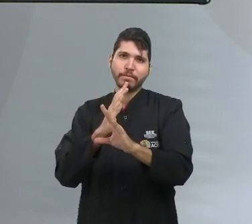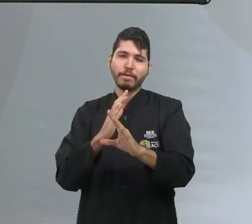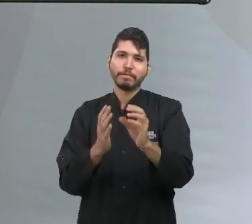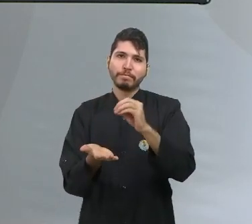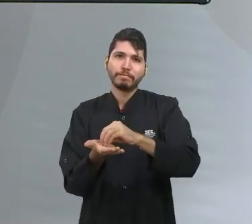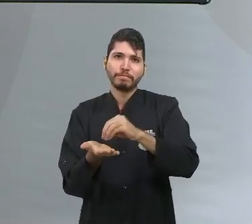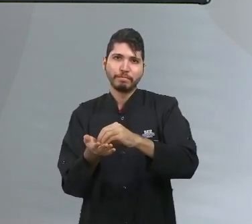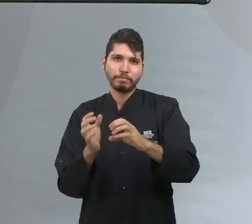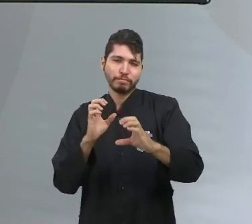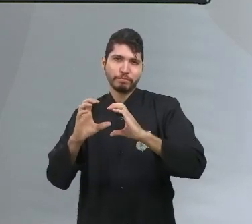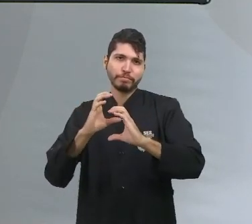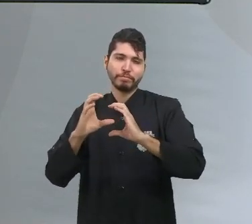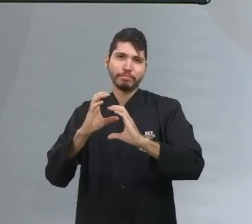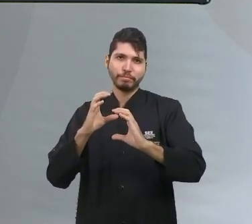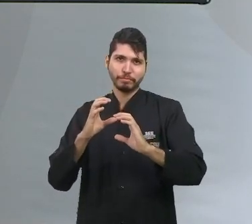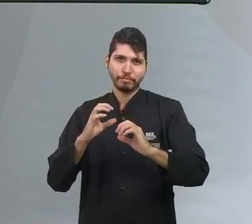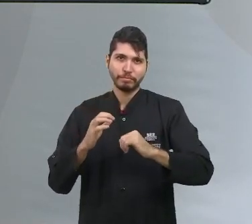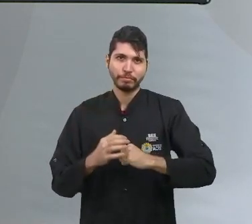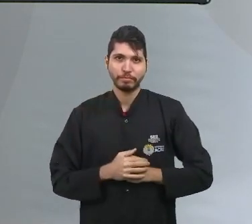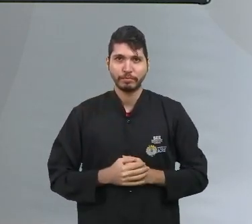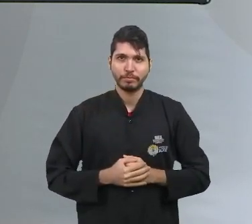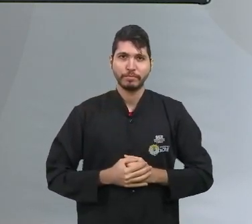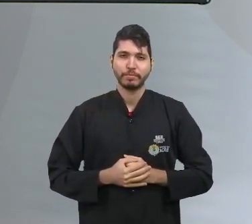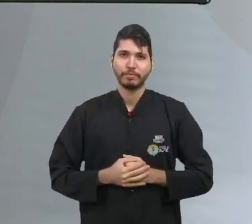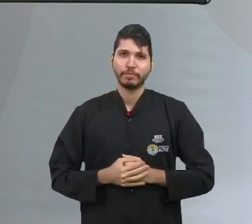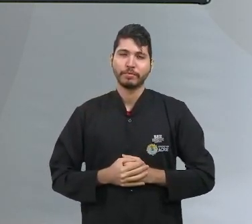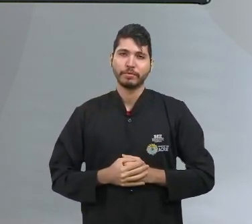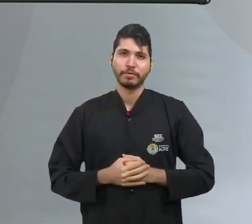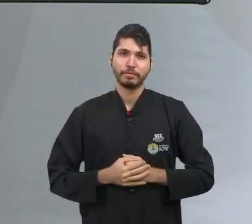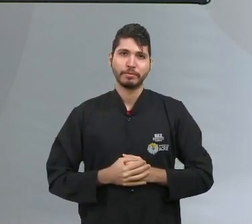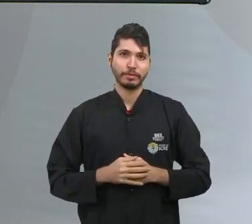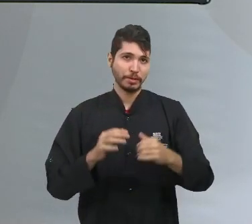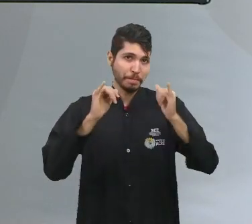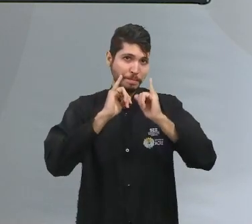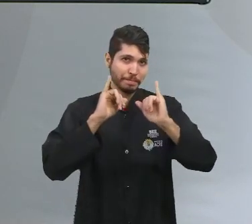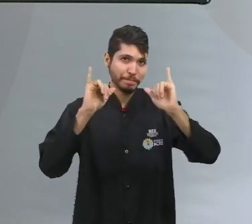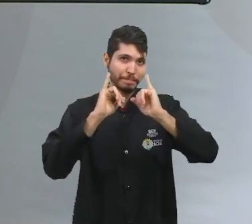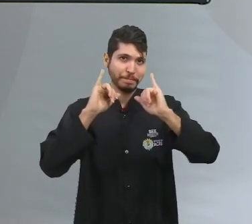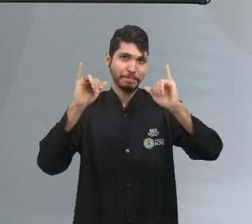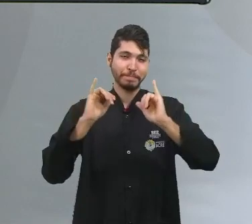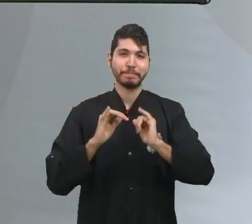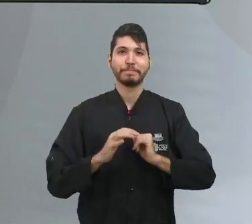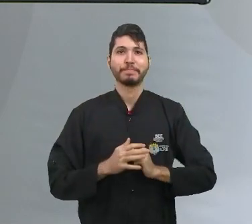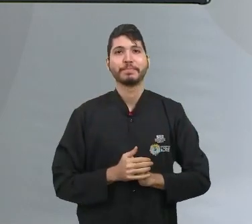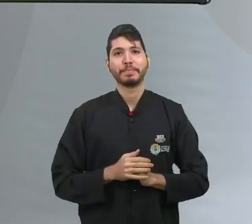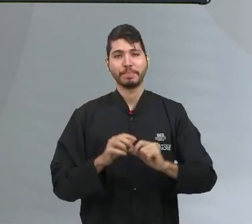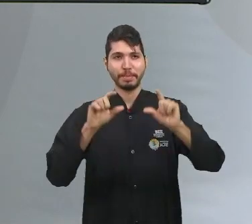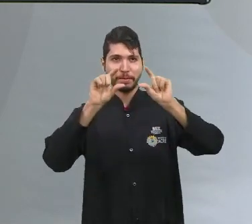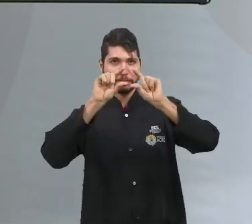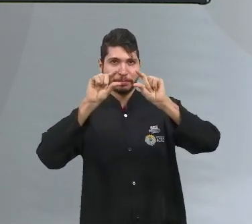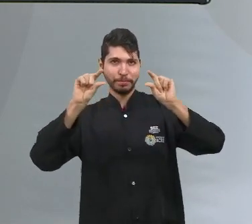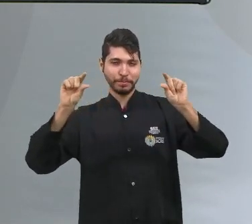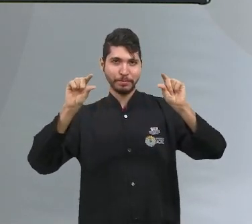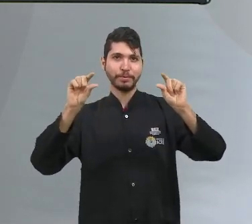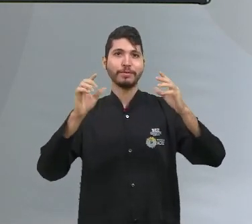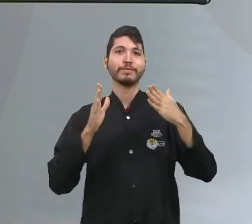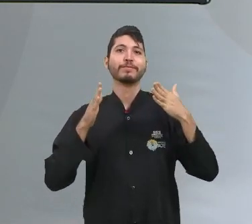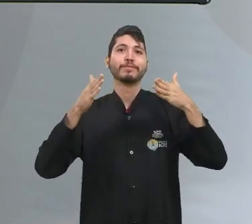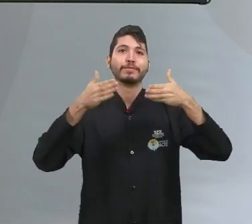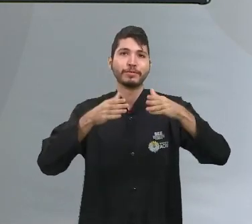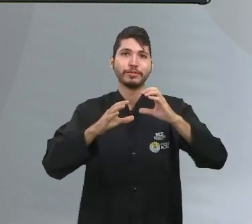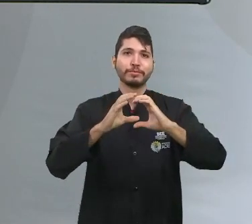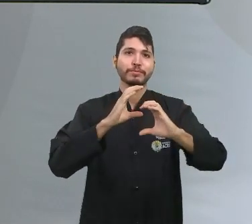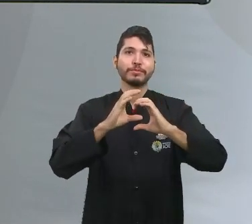de forma até substancial. Então, o enunciado da questão, ele trata justamente dessa comunicação através de